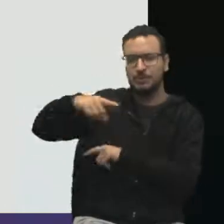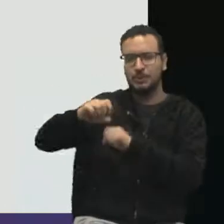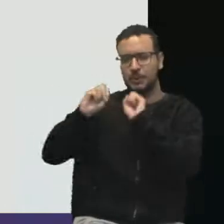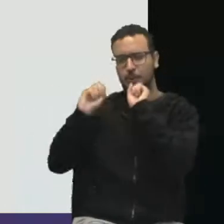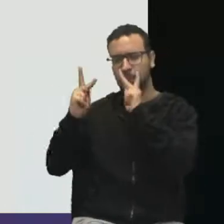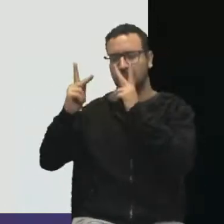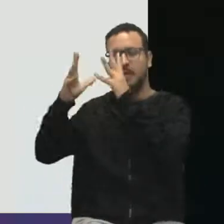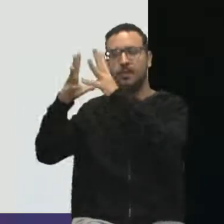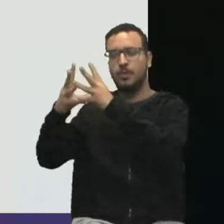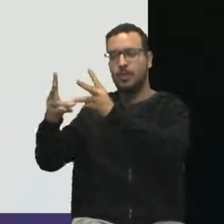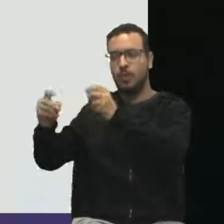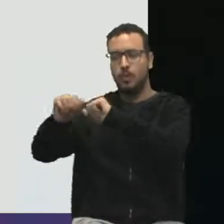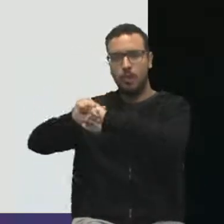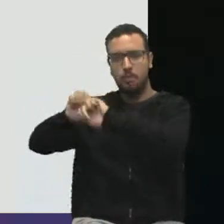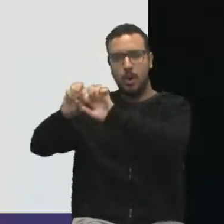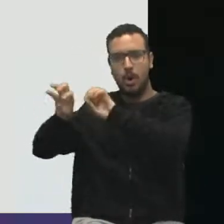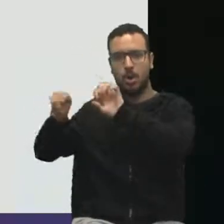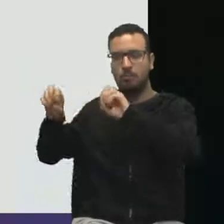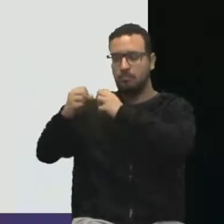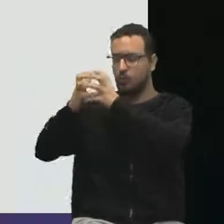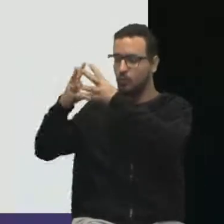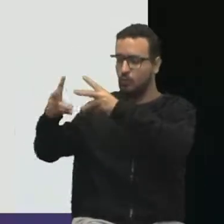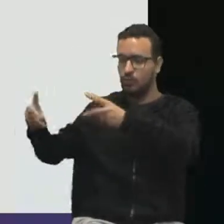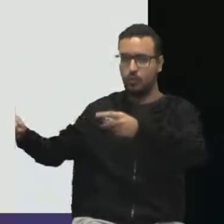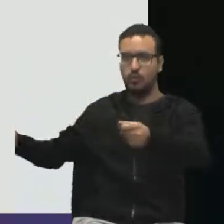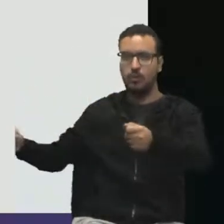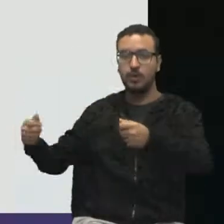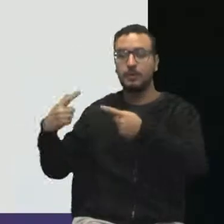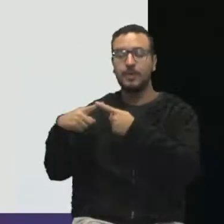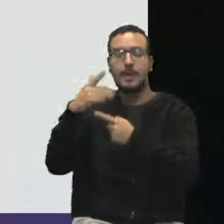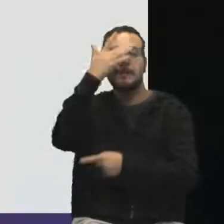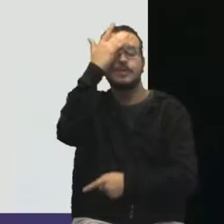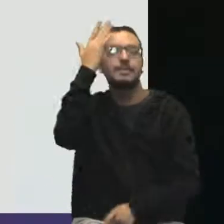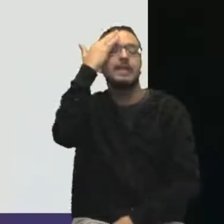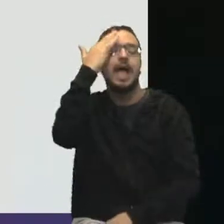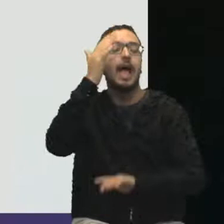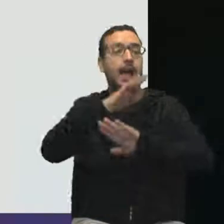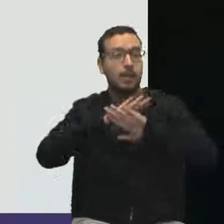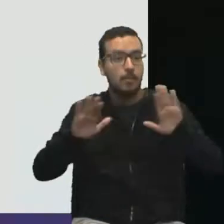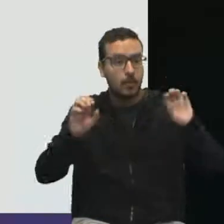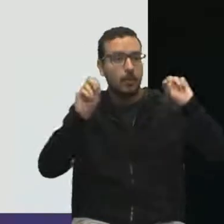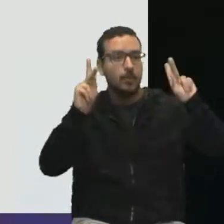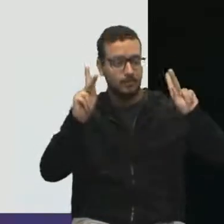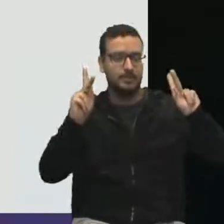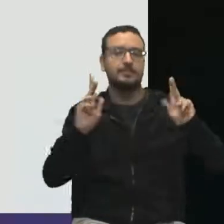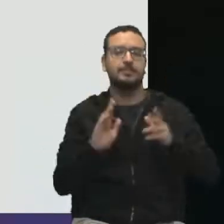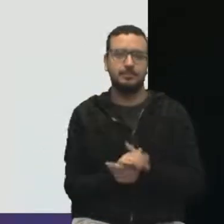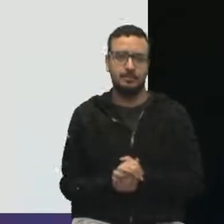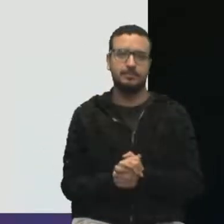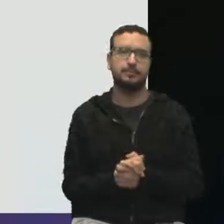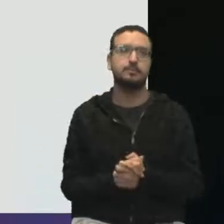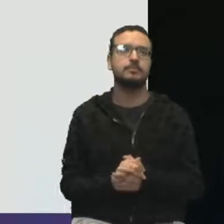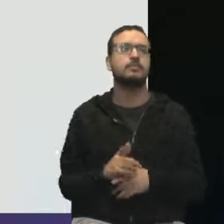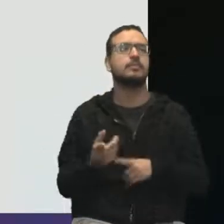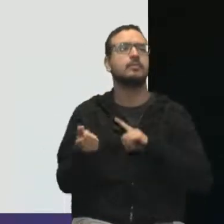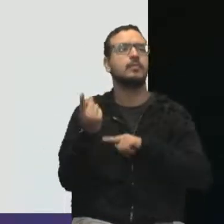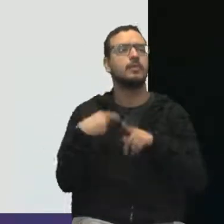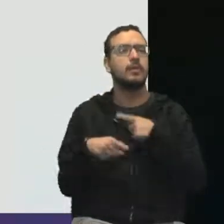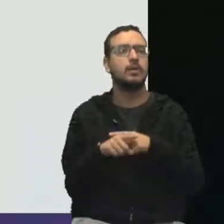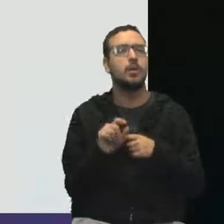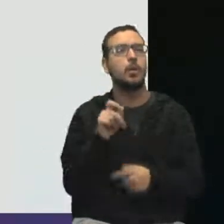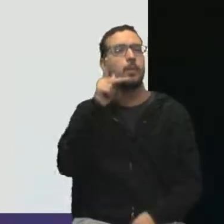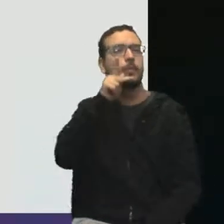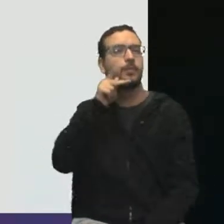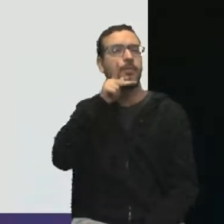e desmonta essa equipe. É importante fazer isso. Além dessas políticas, também você vai desenvolver as